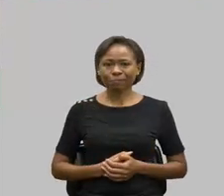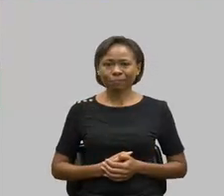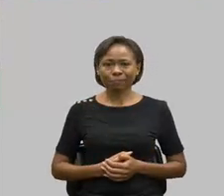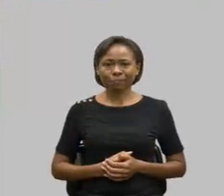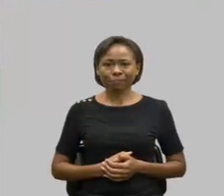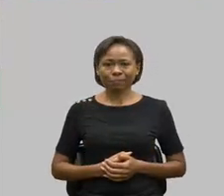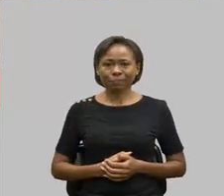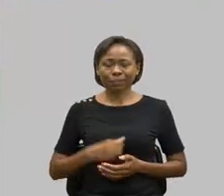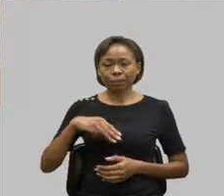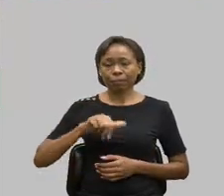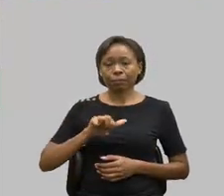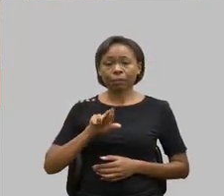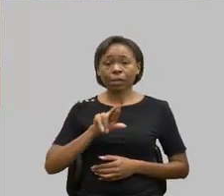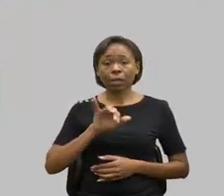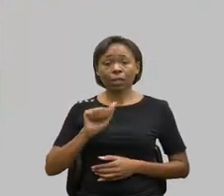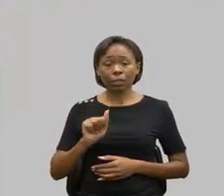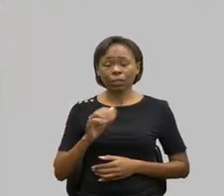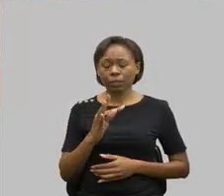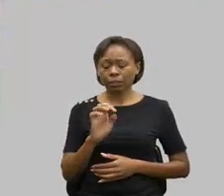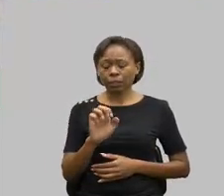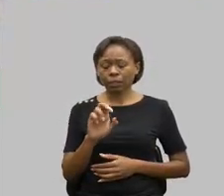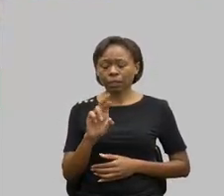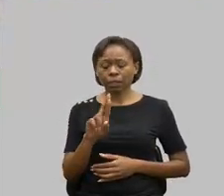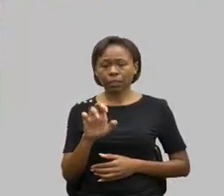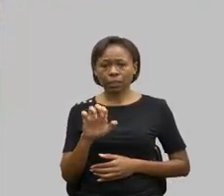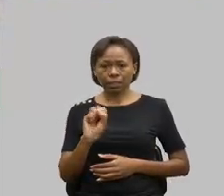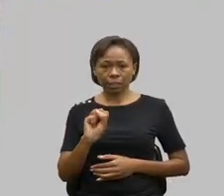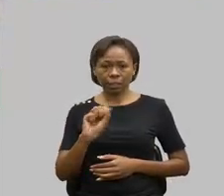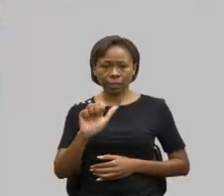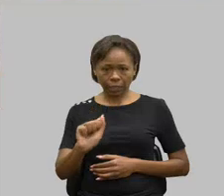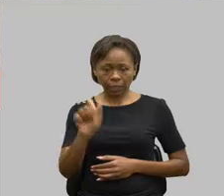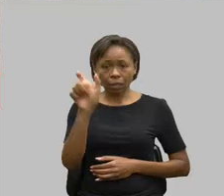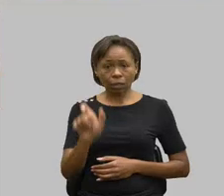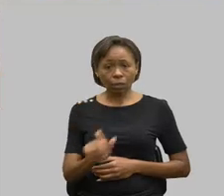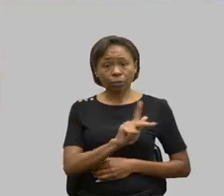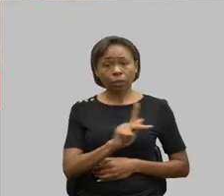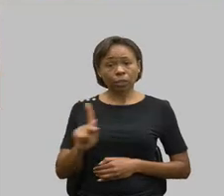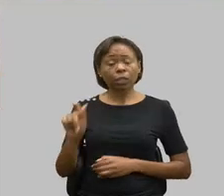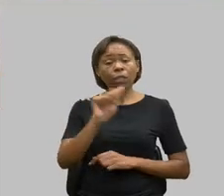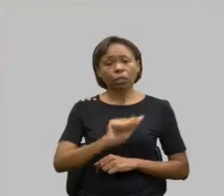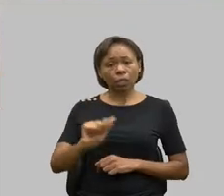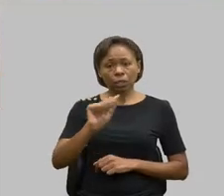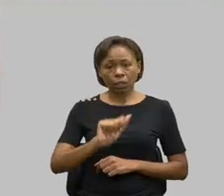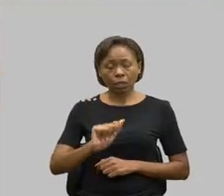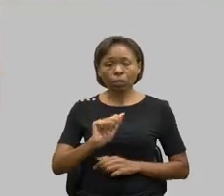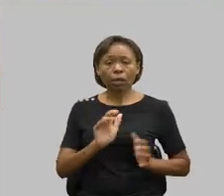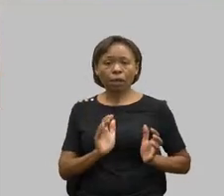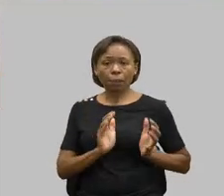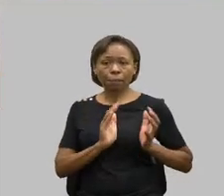Maria Tereza Feldner de Barros Araújo Cunha, presidente da Associação das APAES.